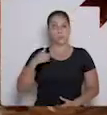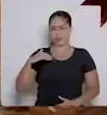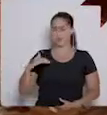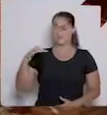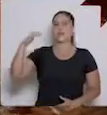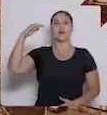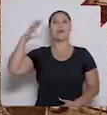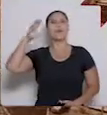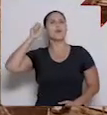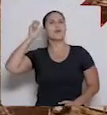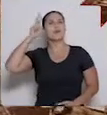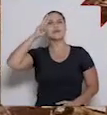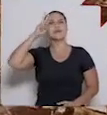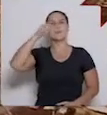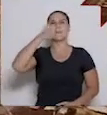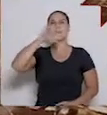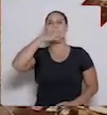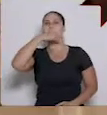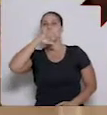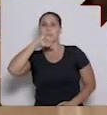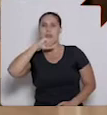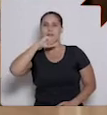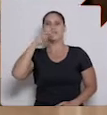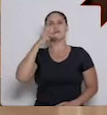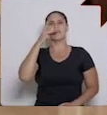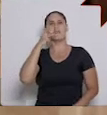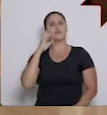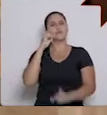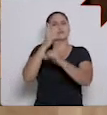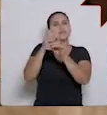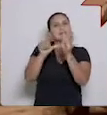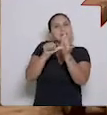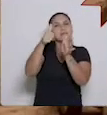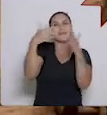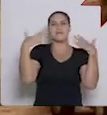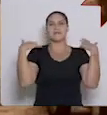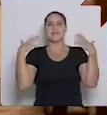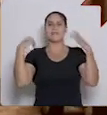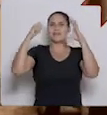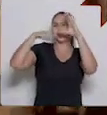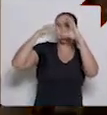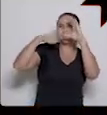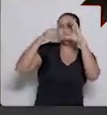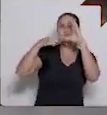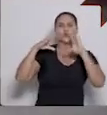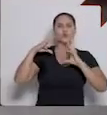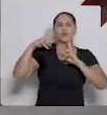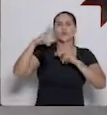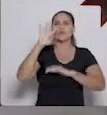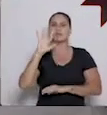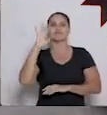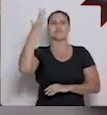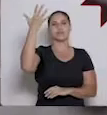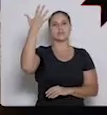Eu cresci escutando essa história de meus pais. Eles falavam de quando se conheceram, iam no Cine Madrigal e de tudo o